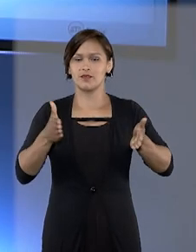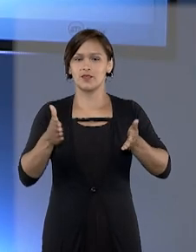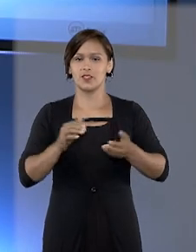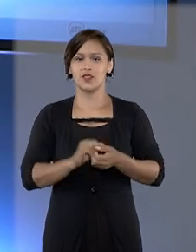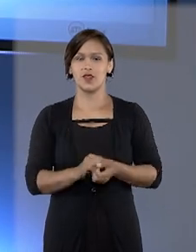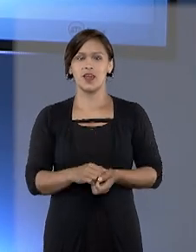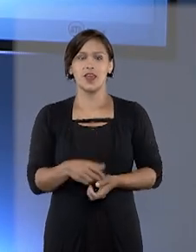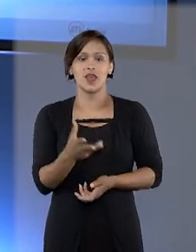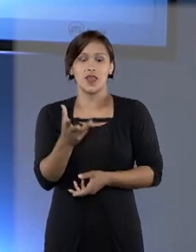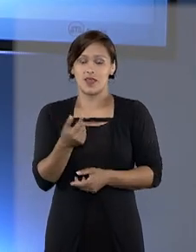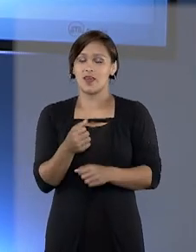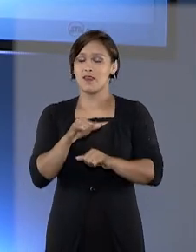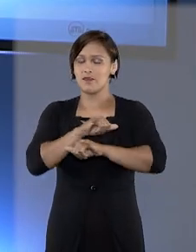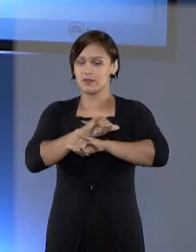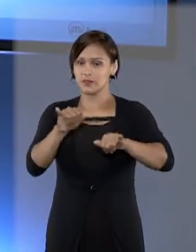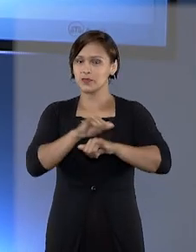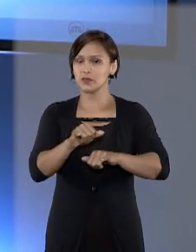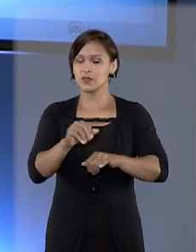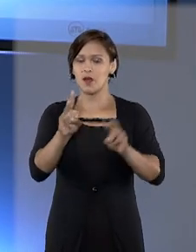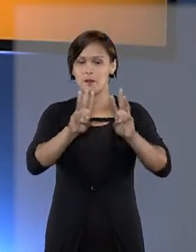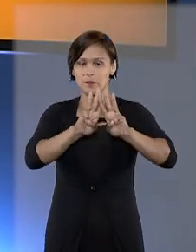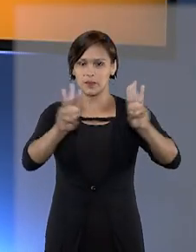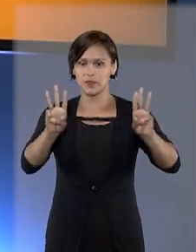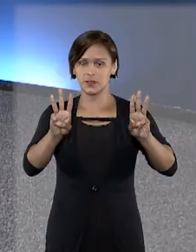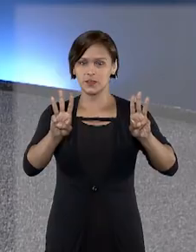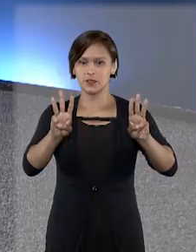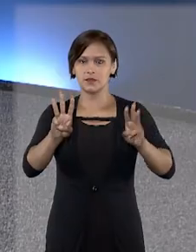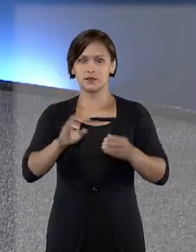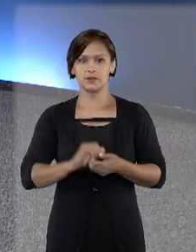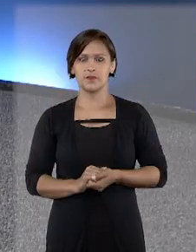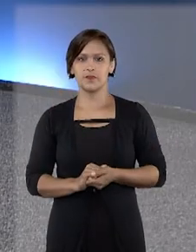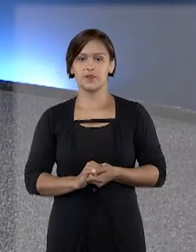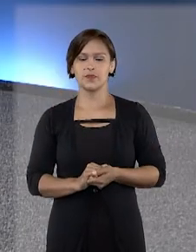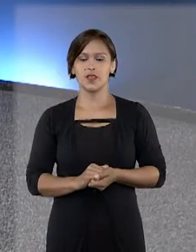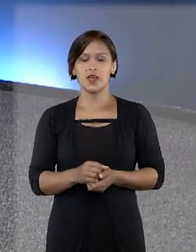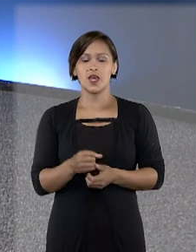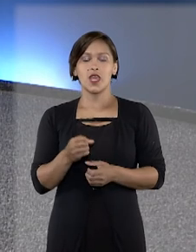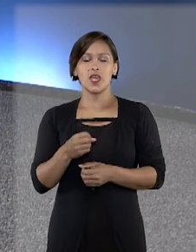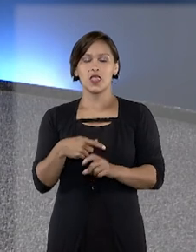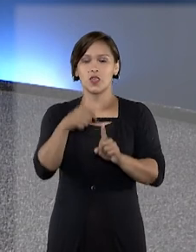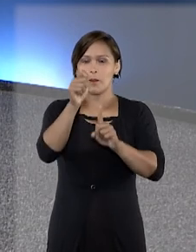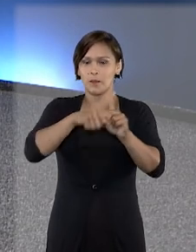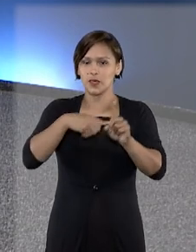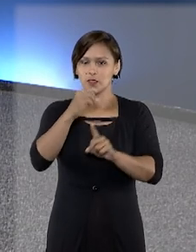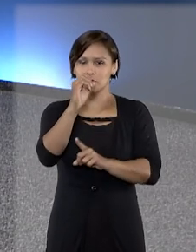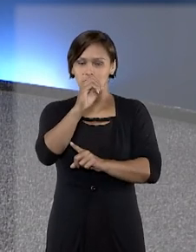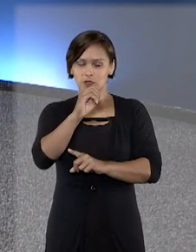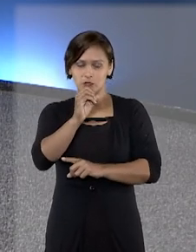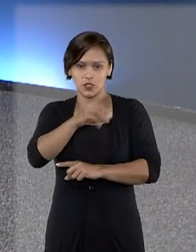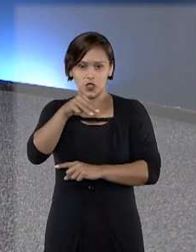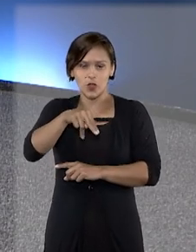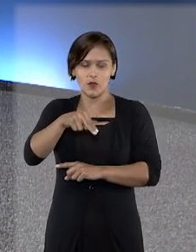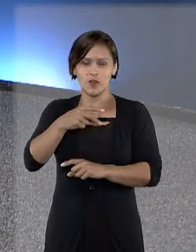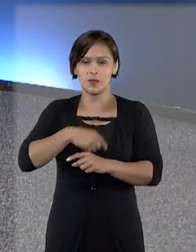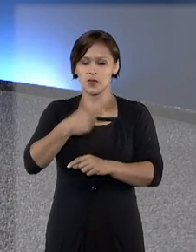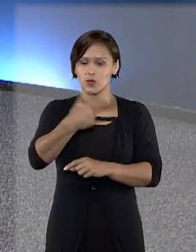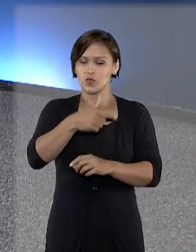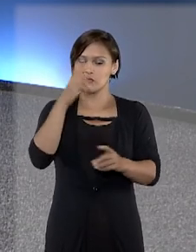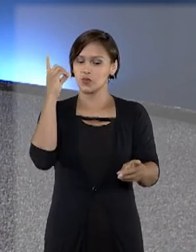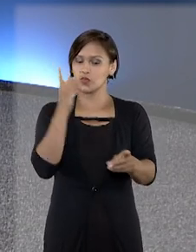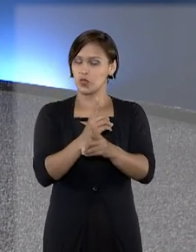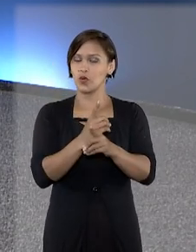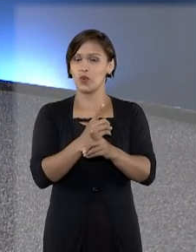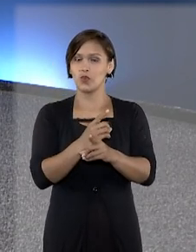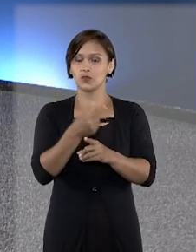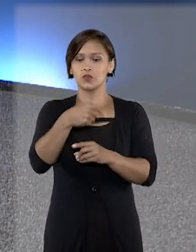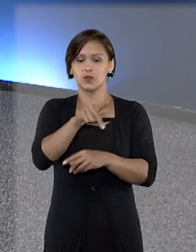Quer mais informações? Acesse a página. E no mês de novembro foi realizado o segundo encontro do presidente